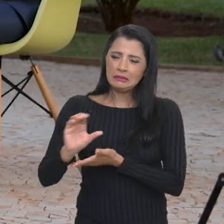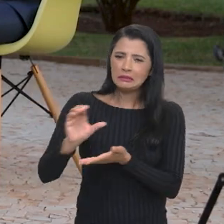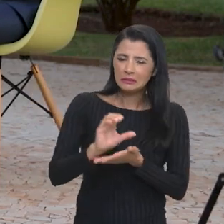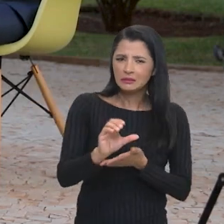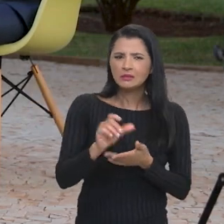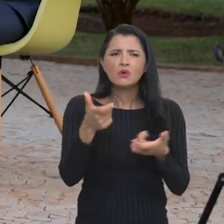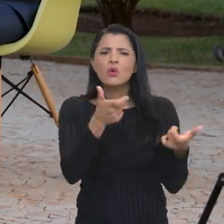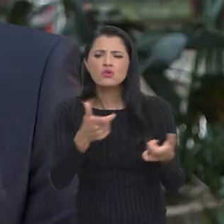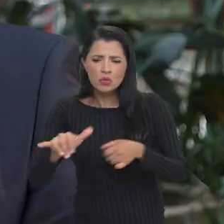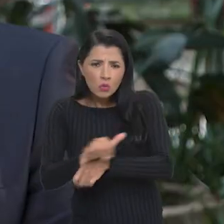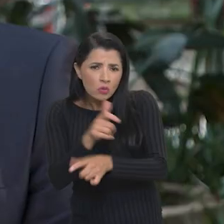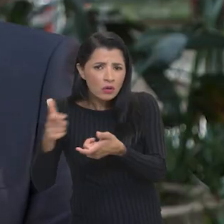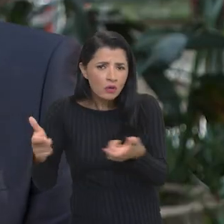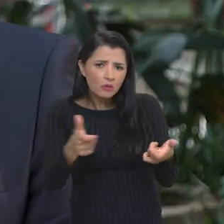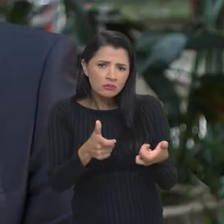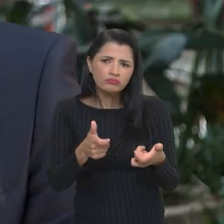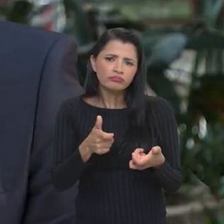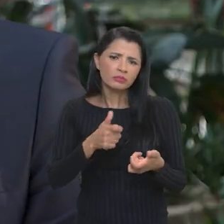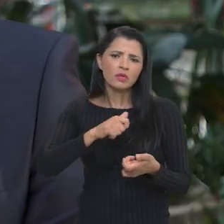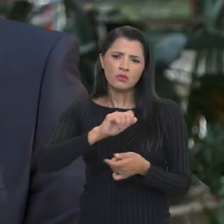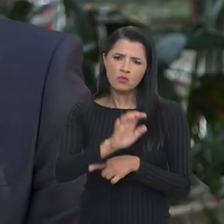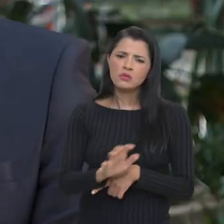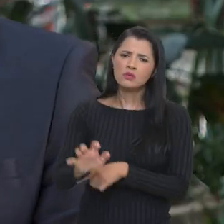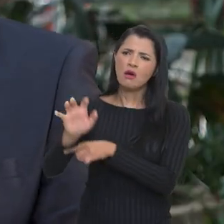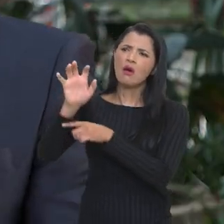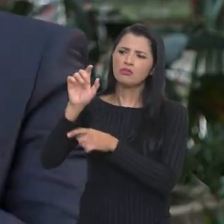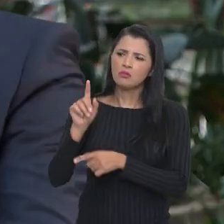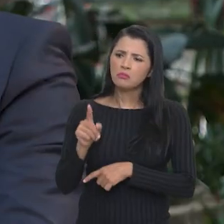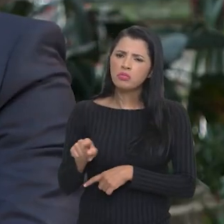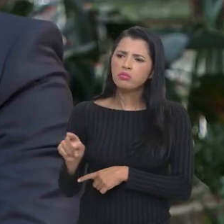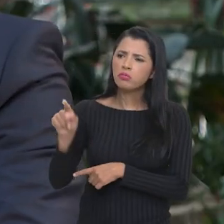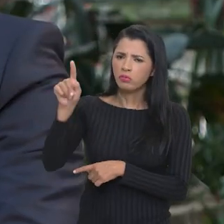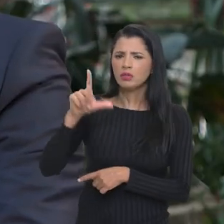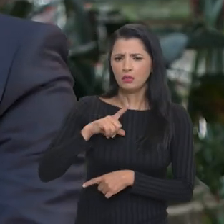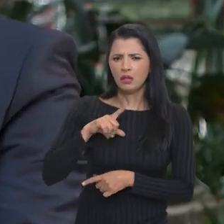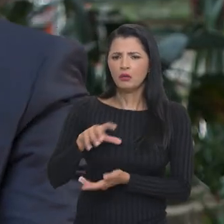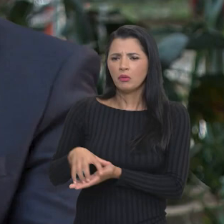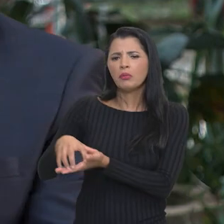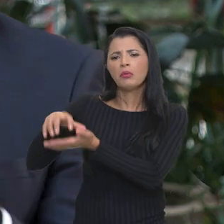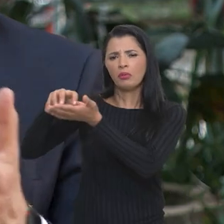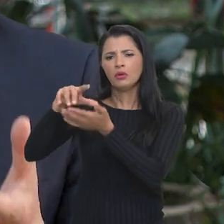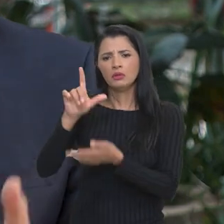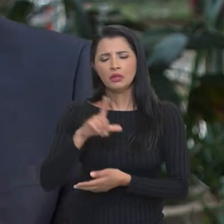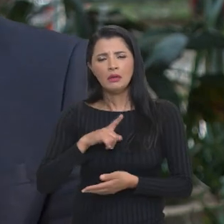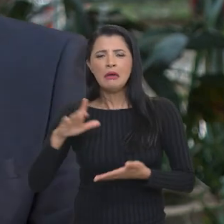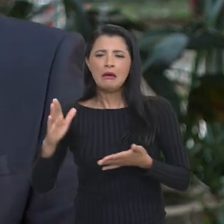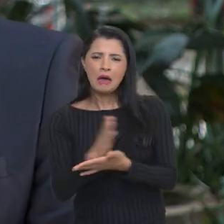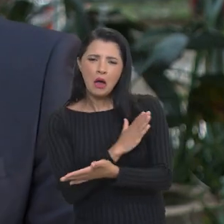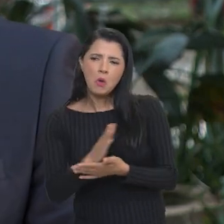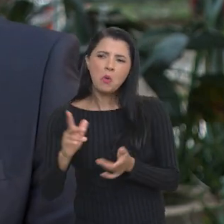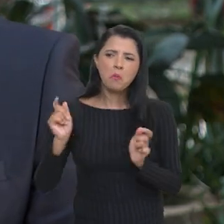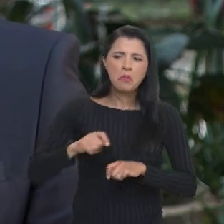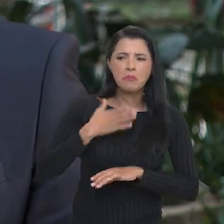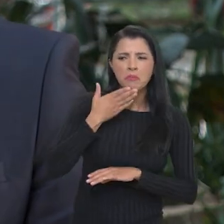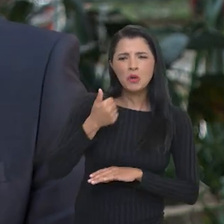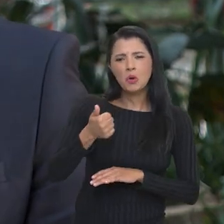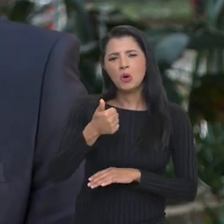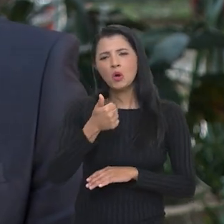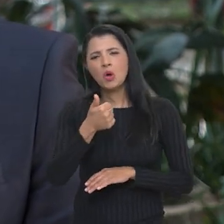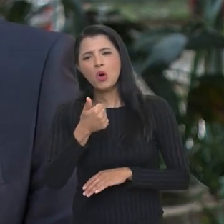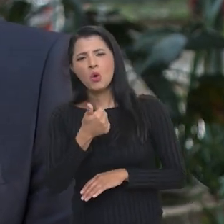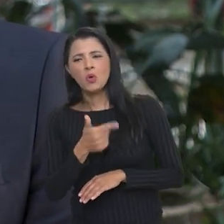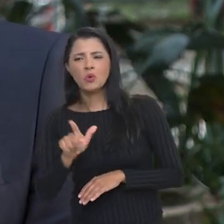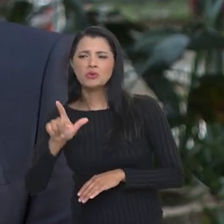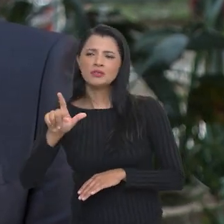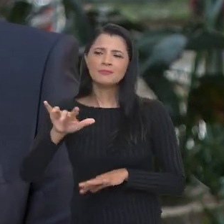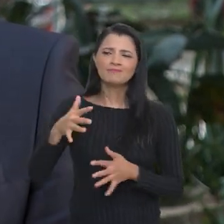todo o Estado. Em todos os Estados nós temos unidades armazenadoras. Algumas com mais condições, outras com menos condições. Então, nós